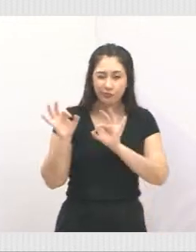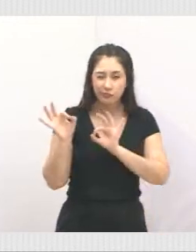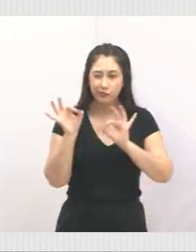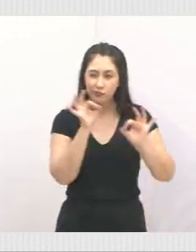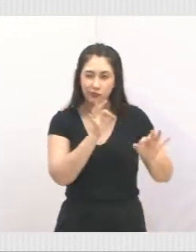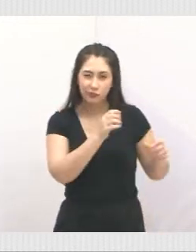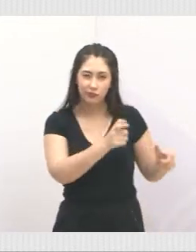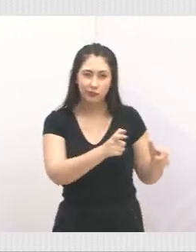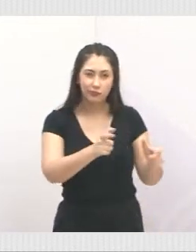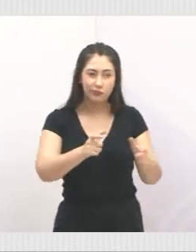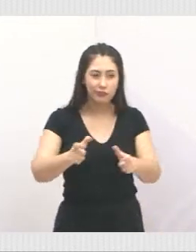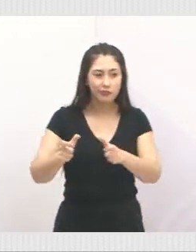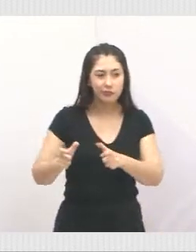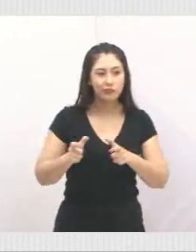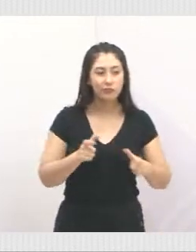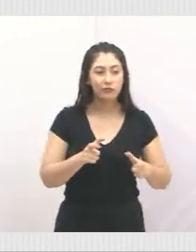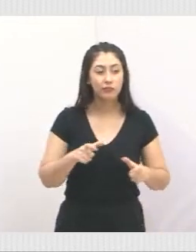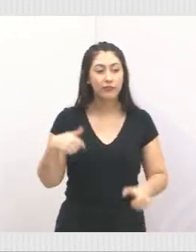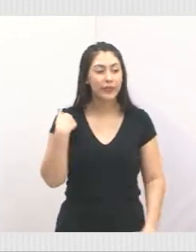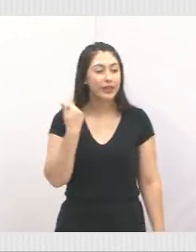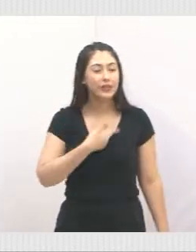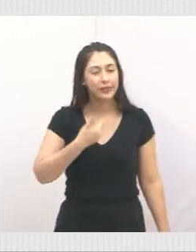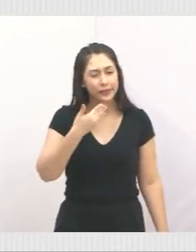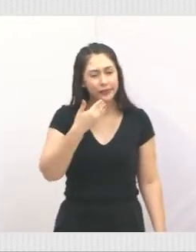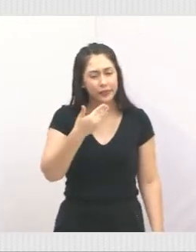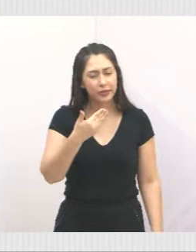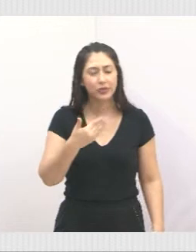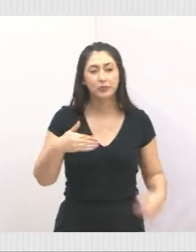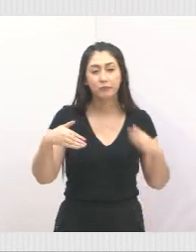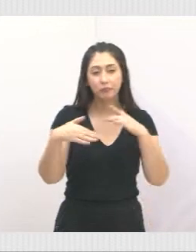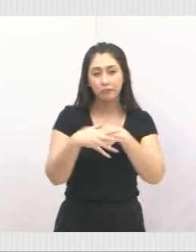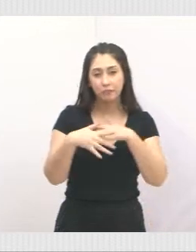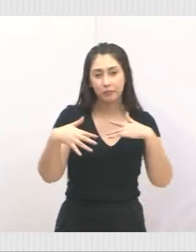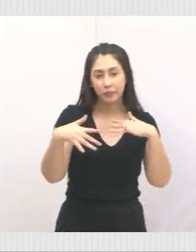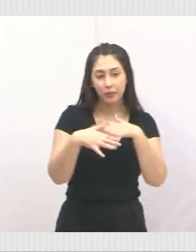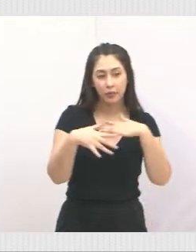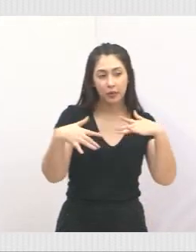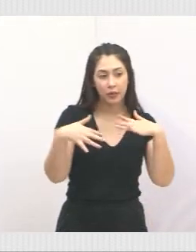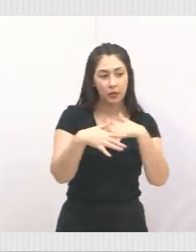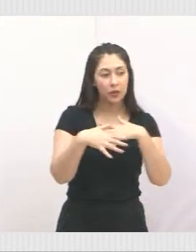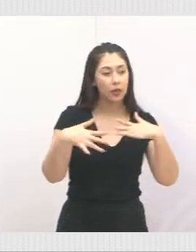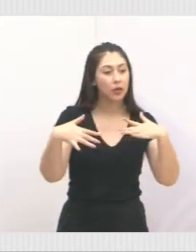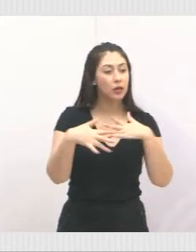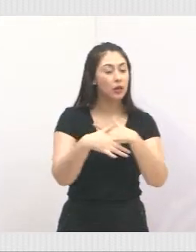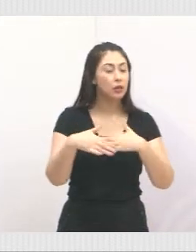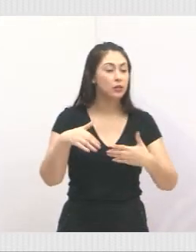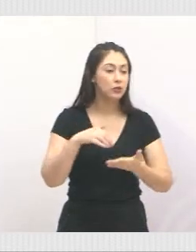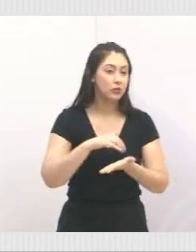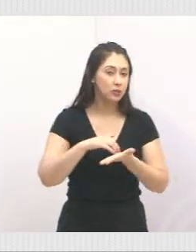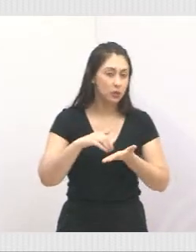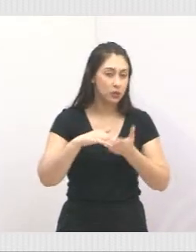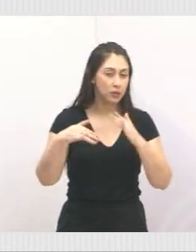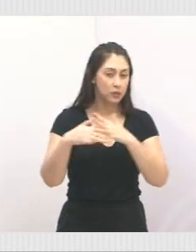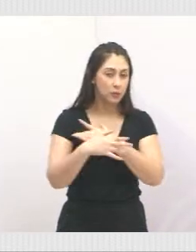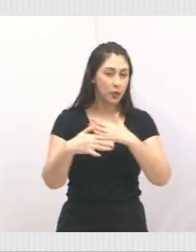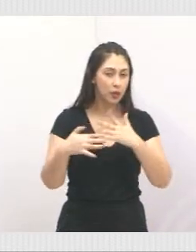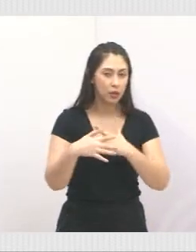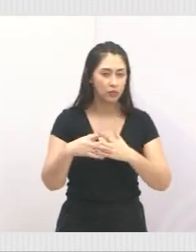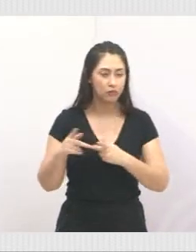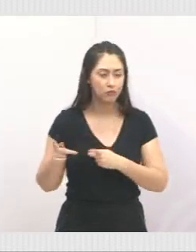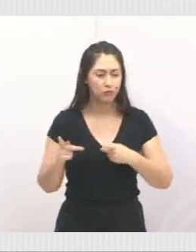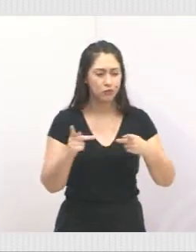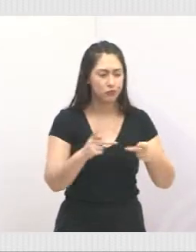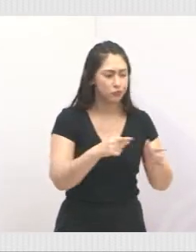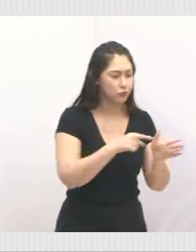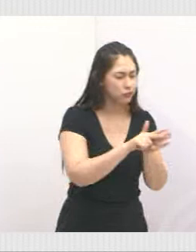alguns casos. E estamos solicitando que a mobiliada urbana vá até lá, faça um